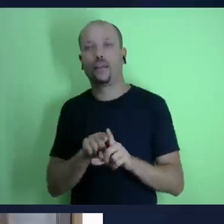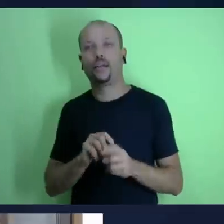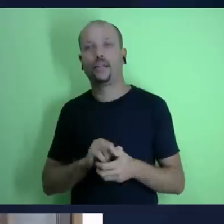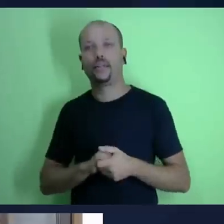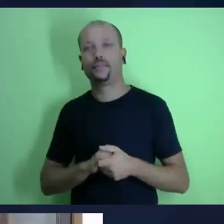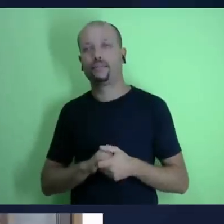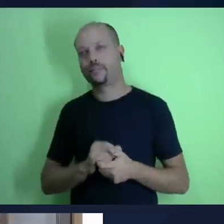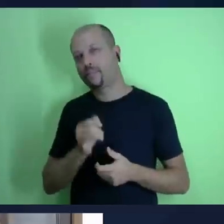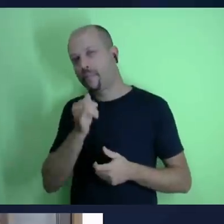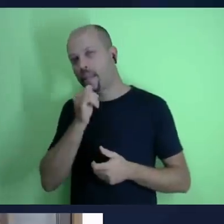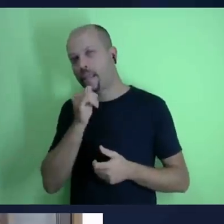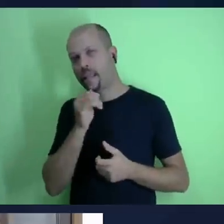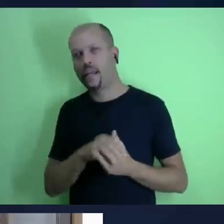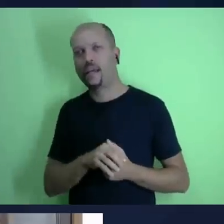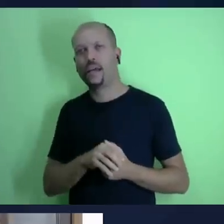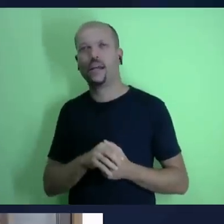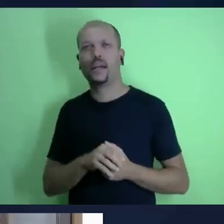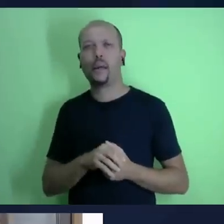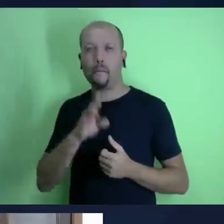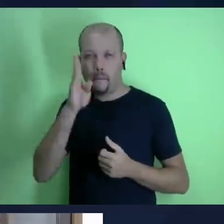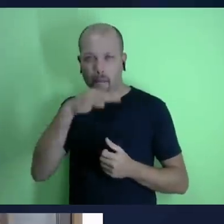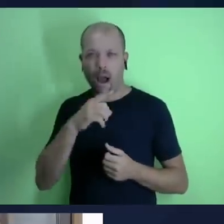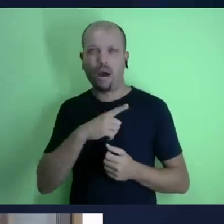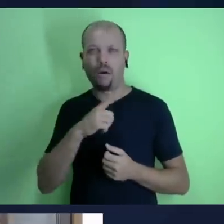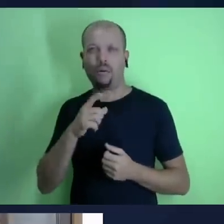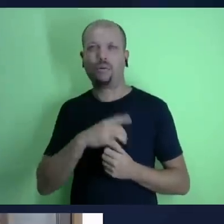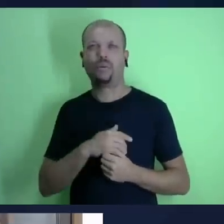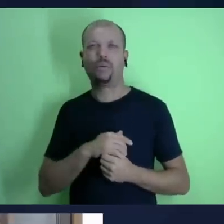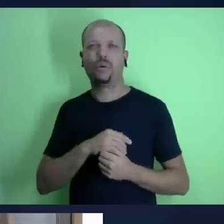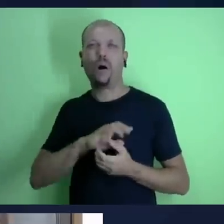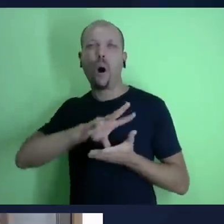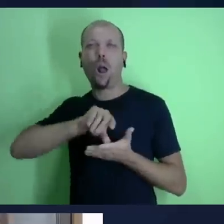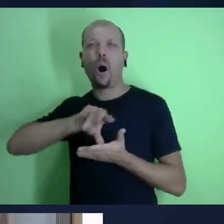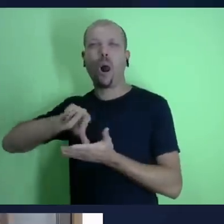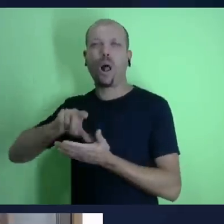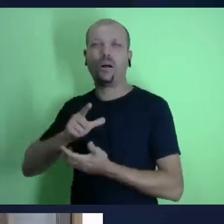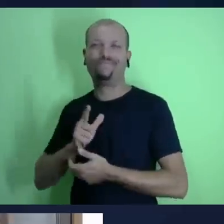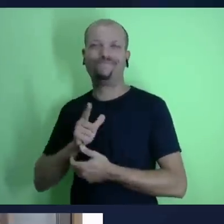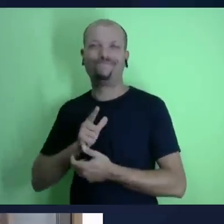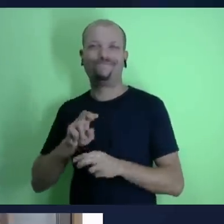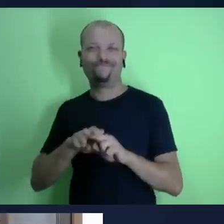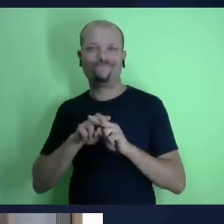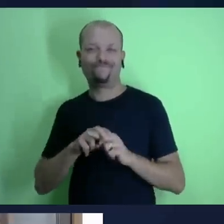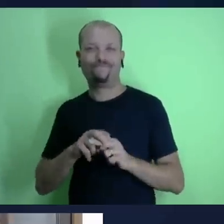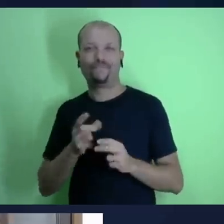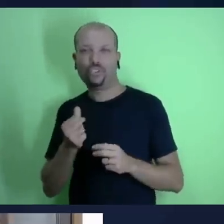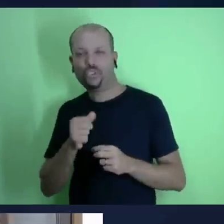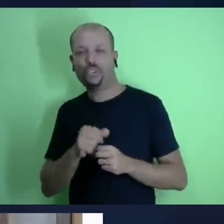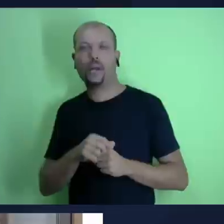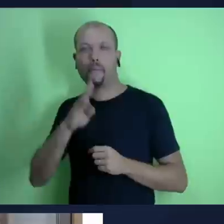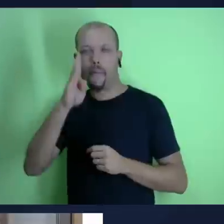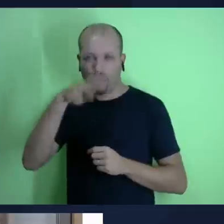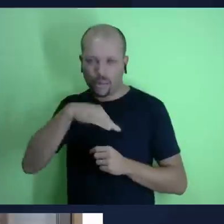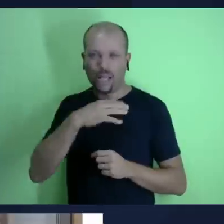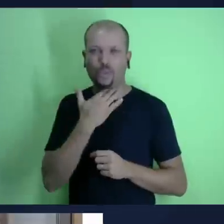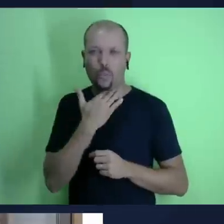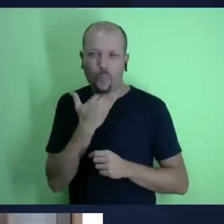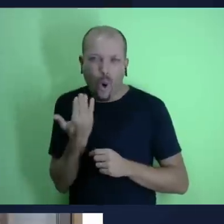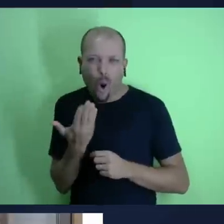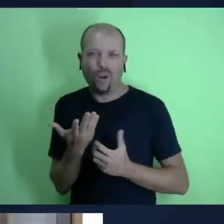faz porque as pessoas querem ter e nunca se contentam com o que tem parece um saco sem fundo né quanto mais